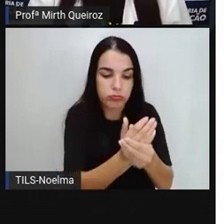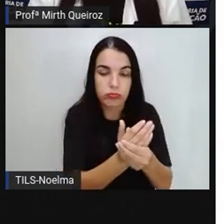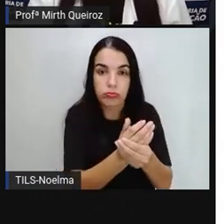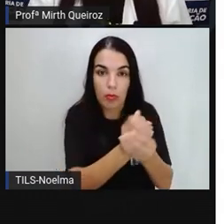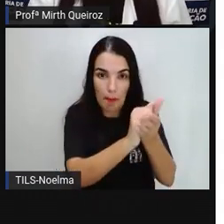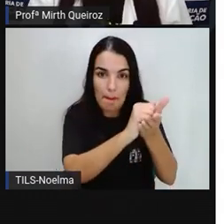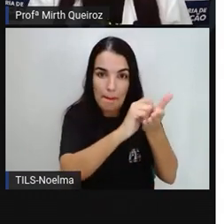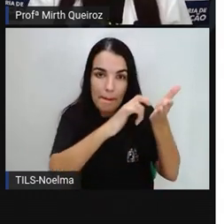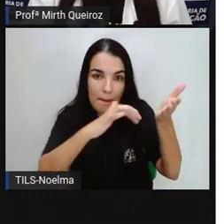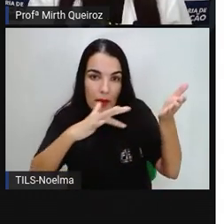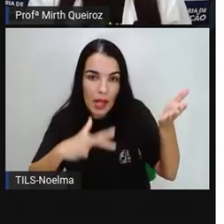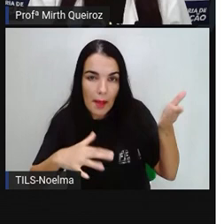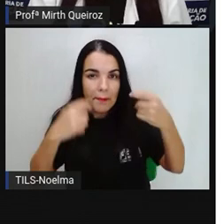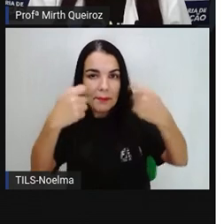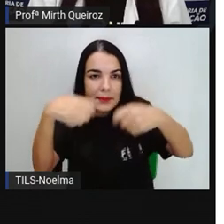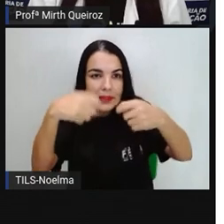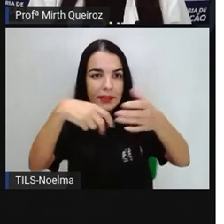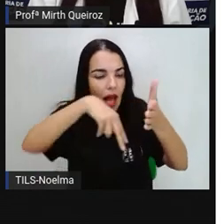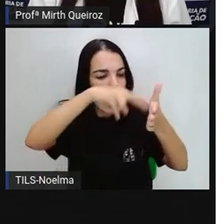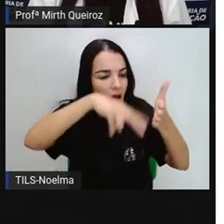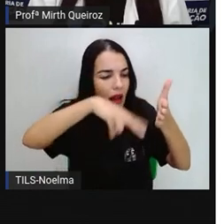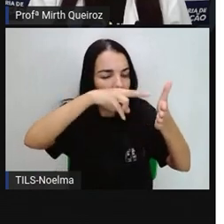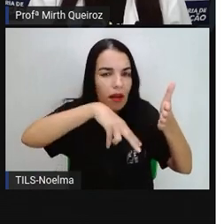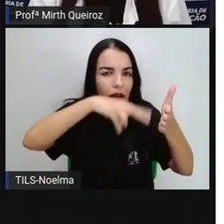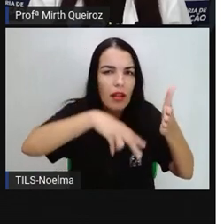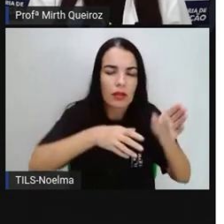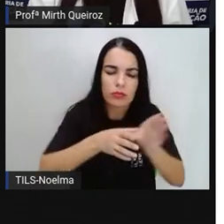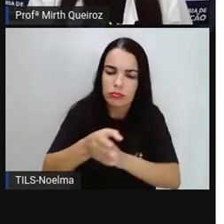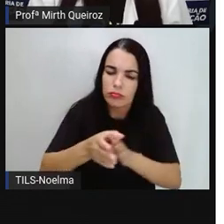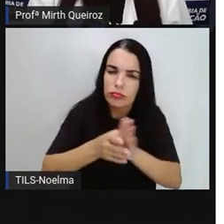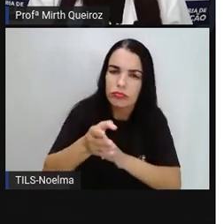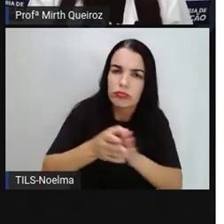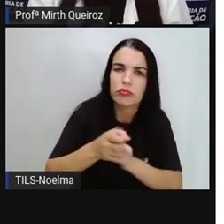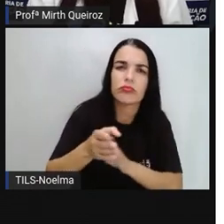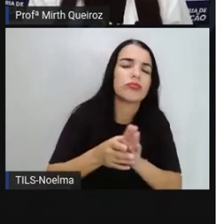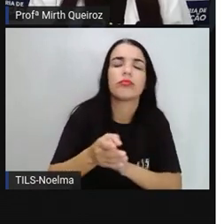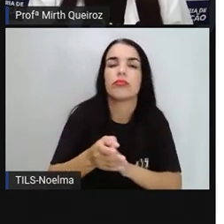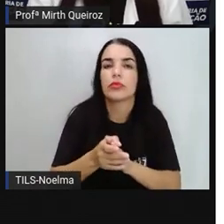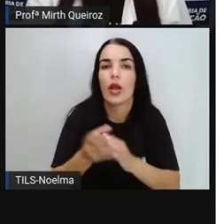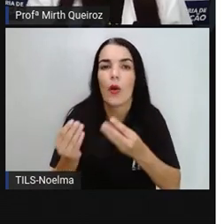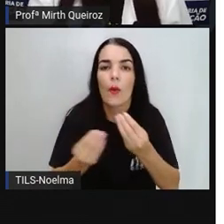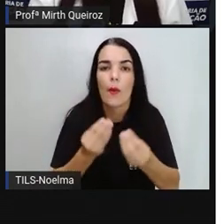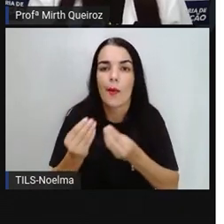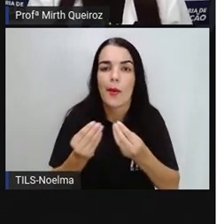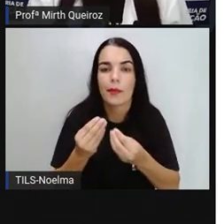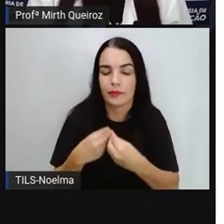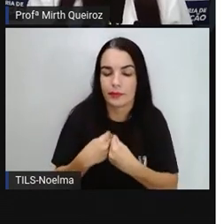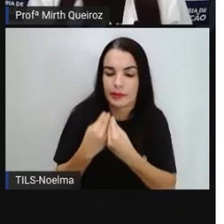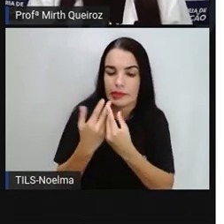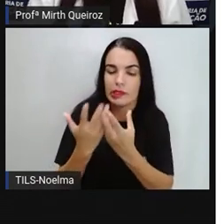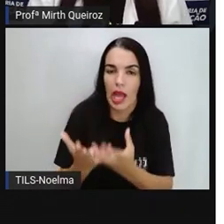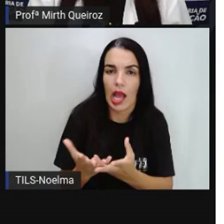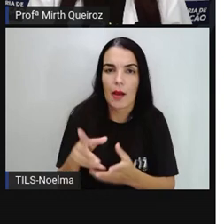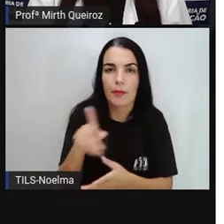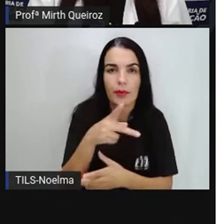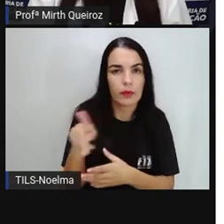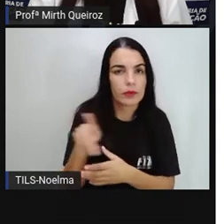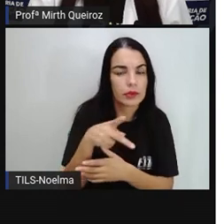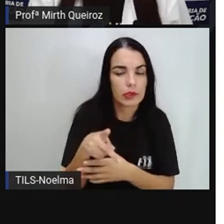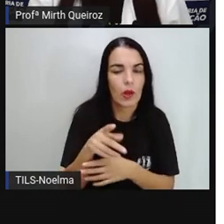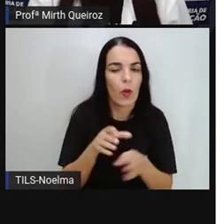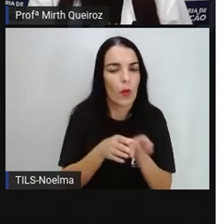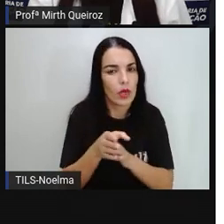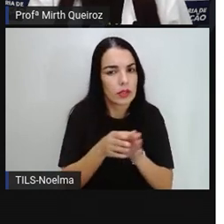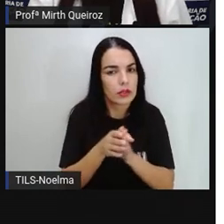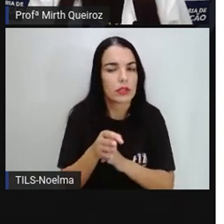pedagógico, leia direitinho lá, orientações, as orientações que foram dadas aí pelo seu professor,